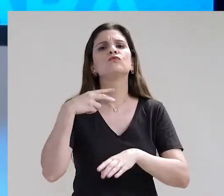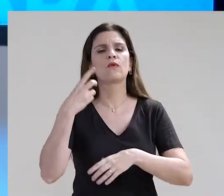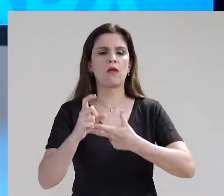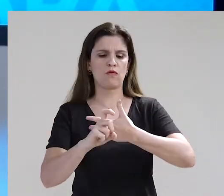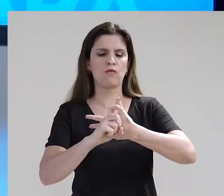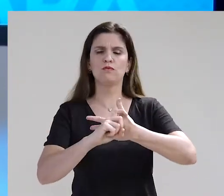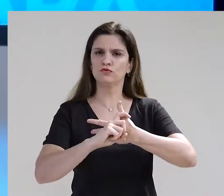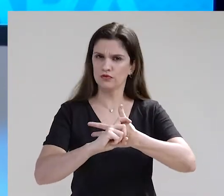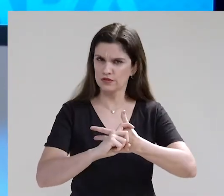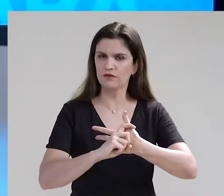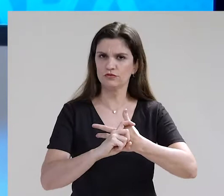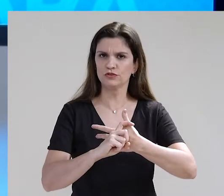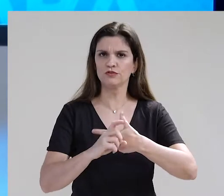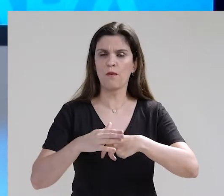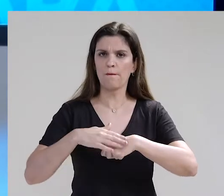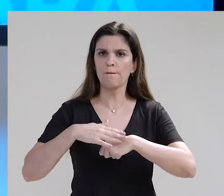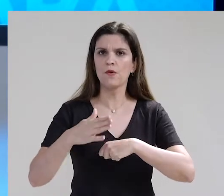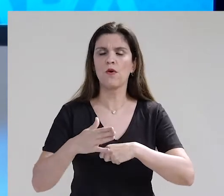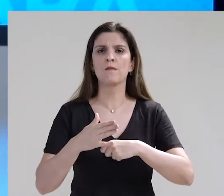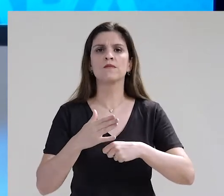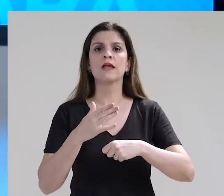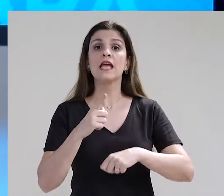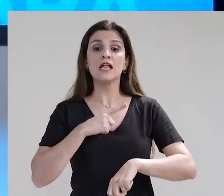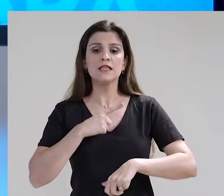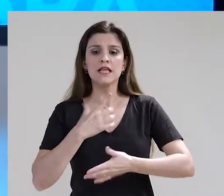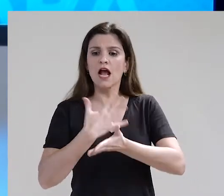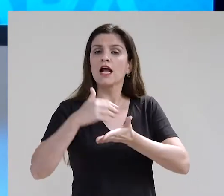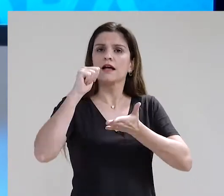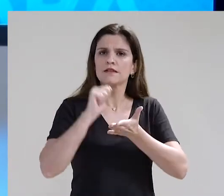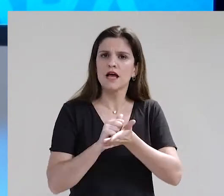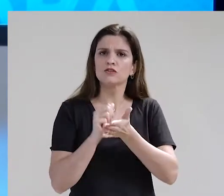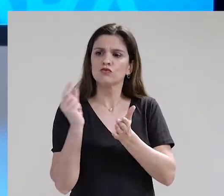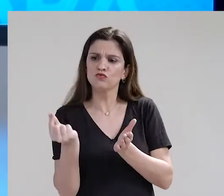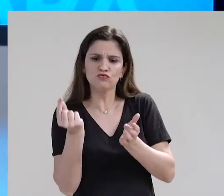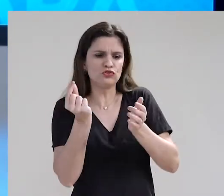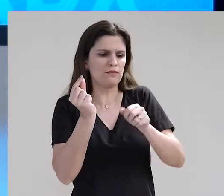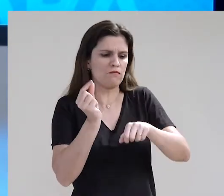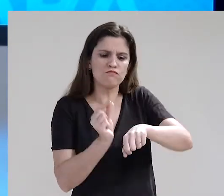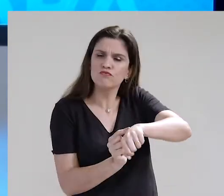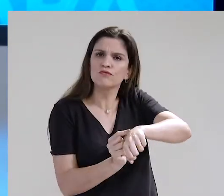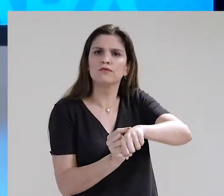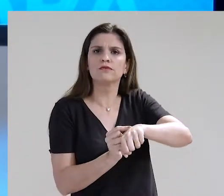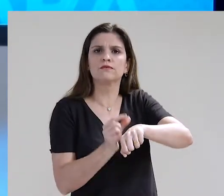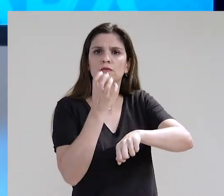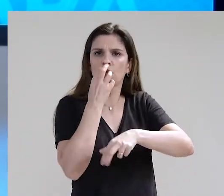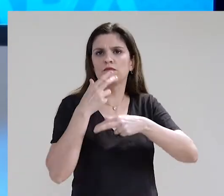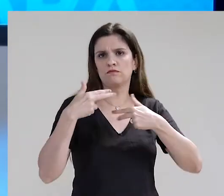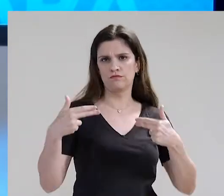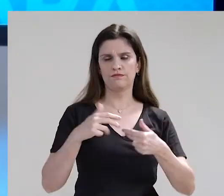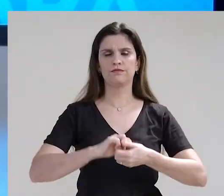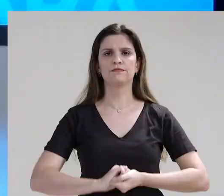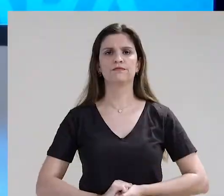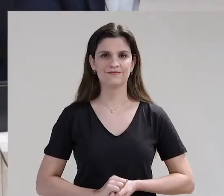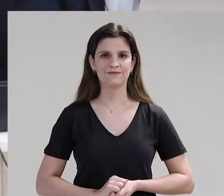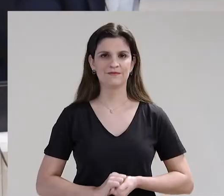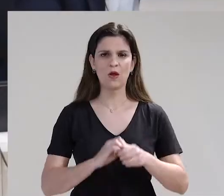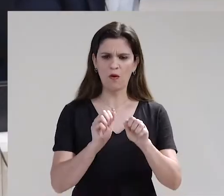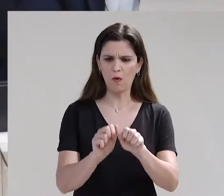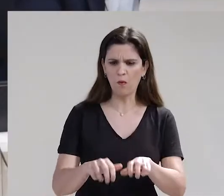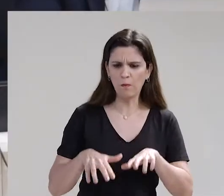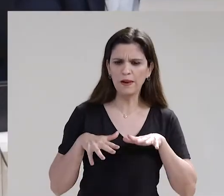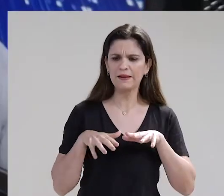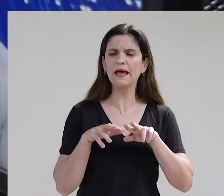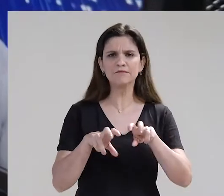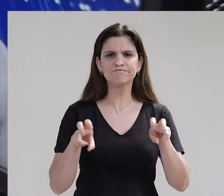do projeto de lei de autoria do Executivo. Os animais serão cadastrados e microchipados. O